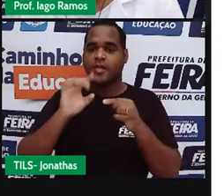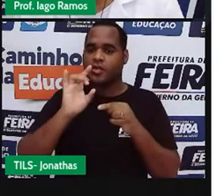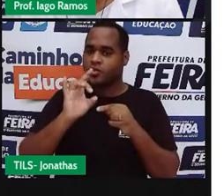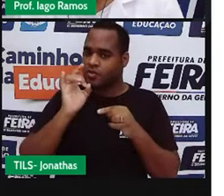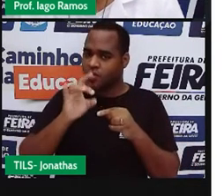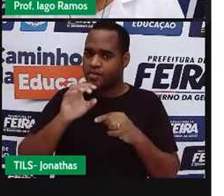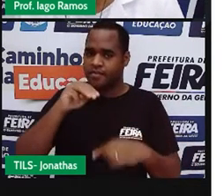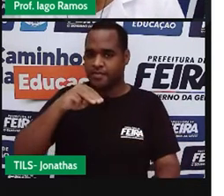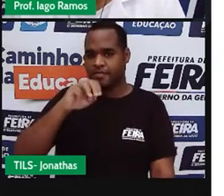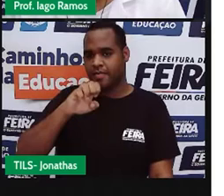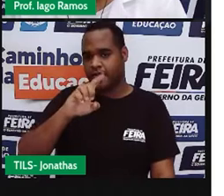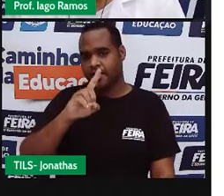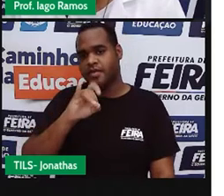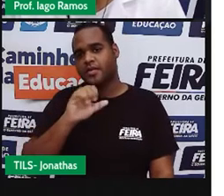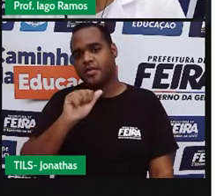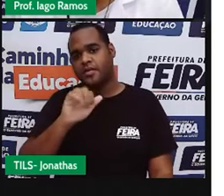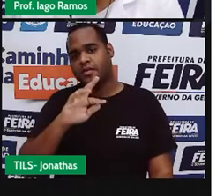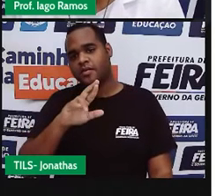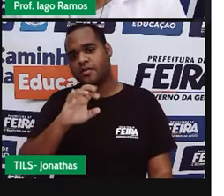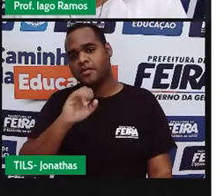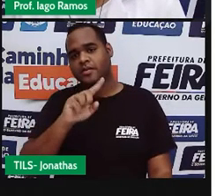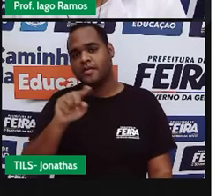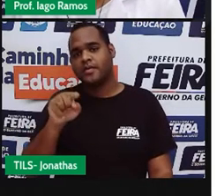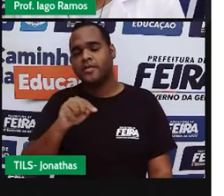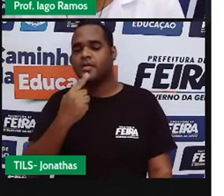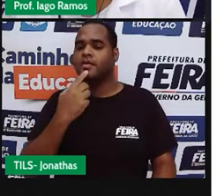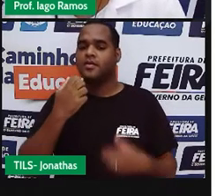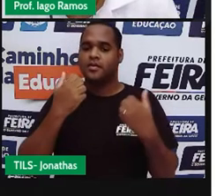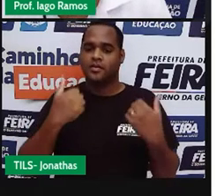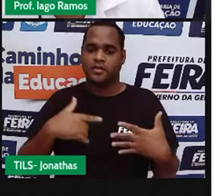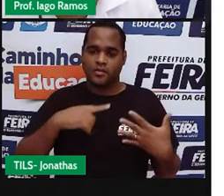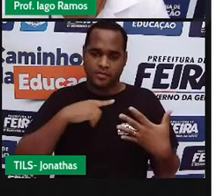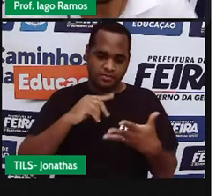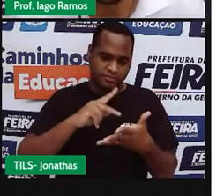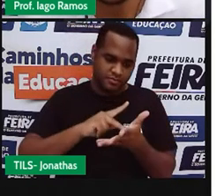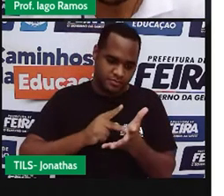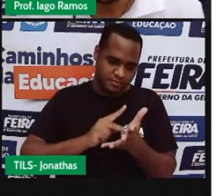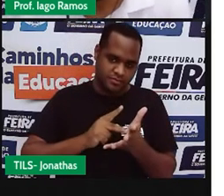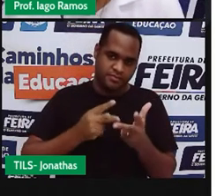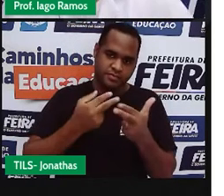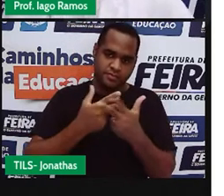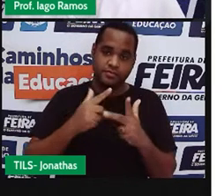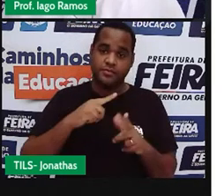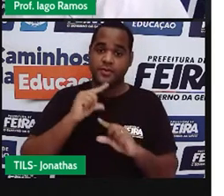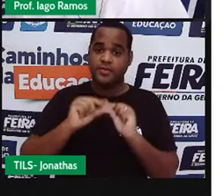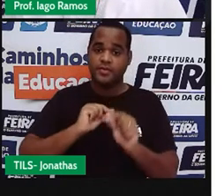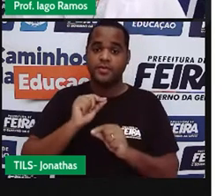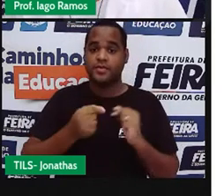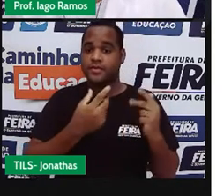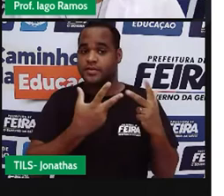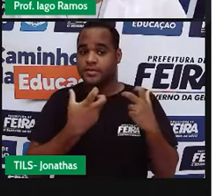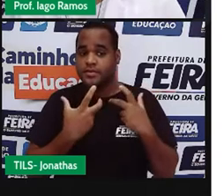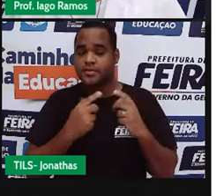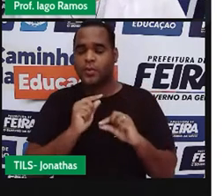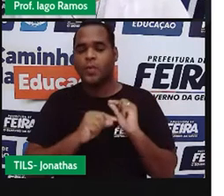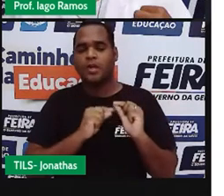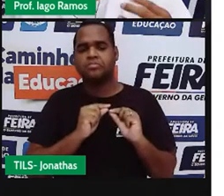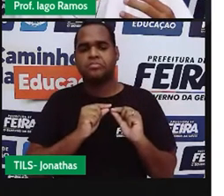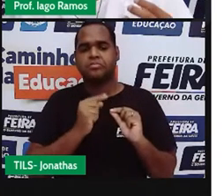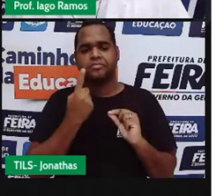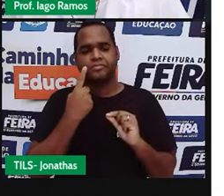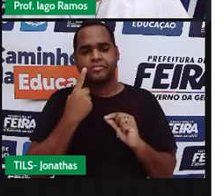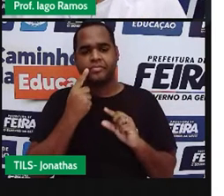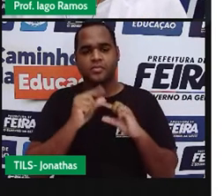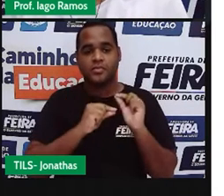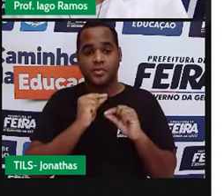mediatriz, que é um conceito da geometria que pode ser visto em situações